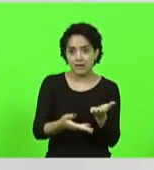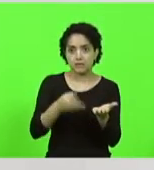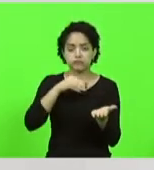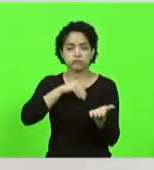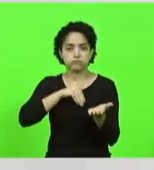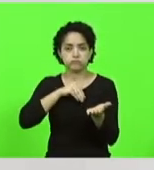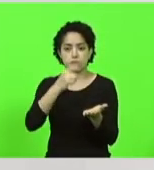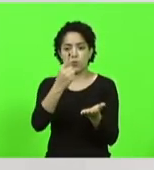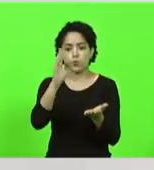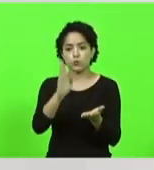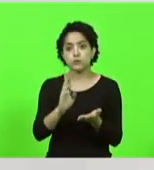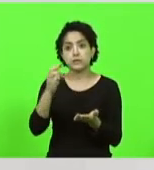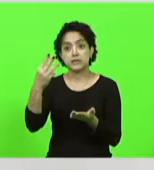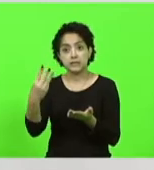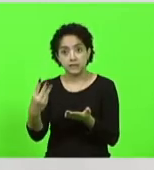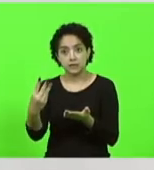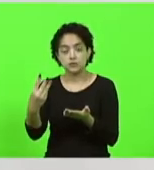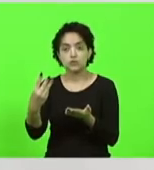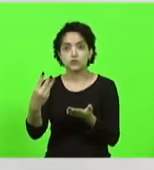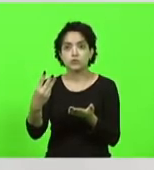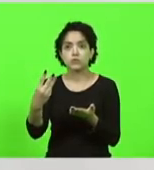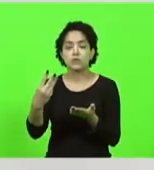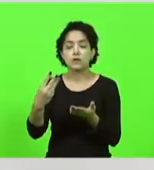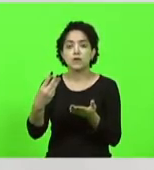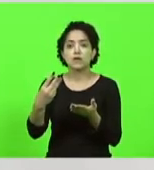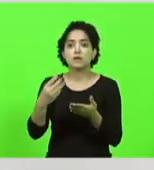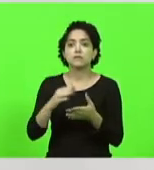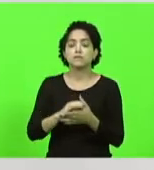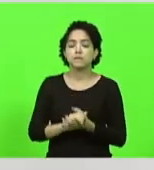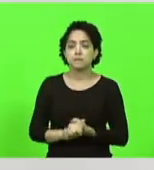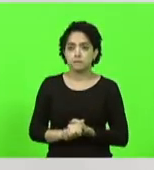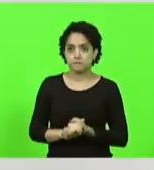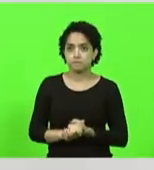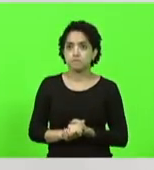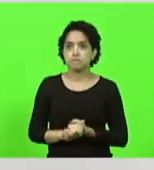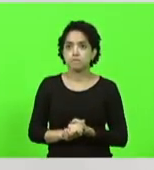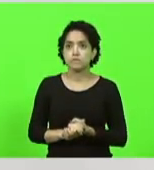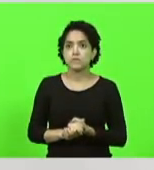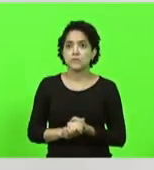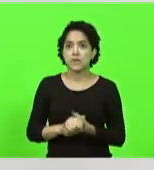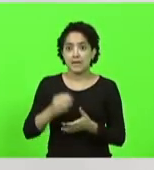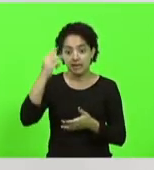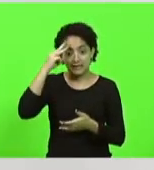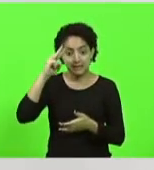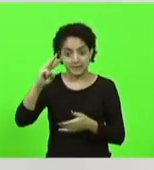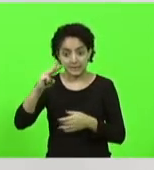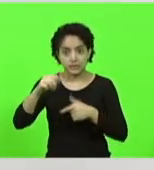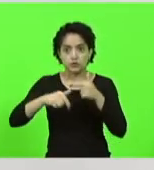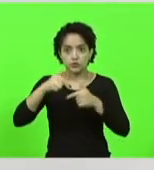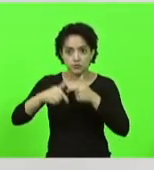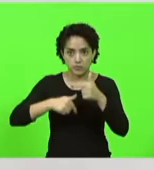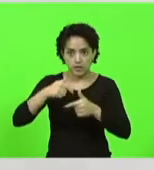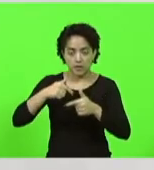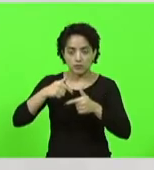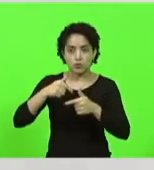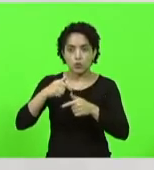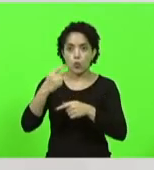abono e mais ainda a cada três dias trabalhado um dia de folga